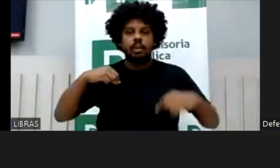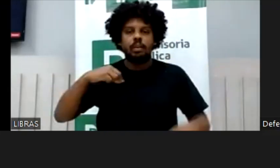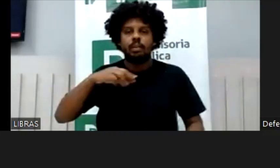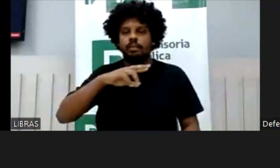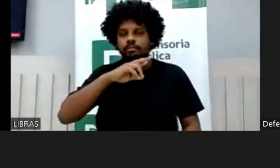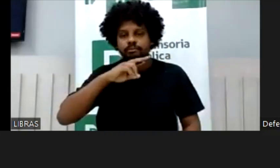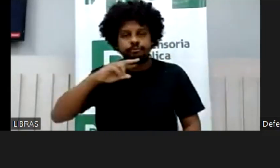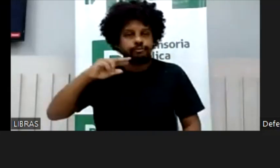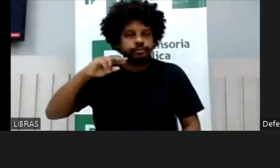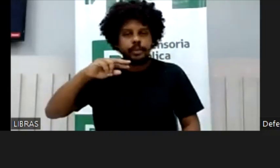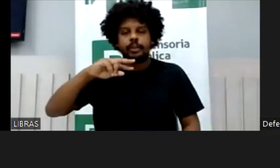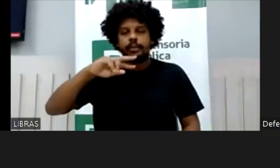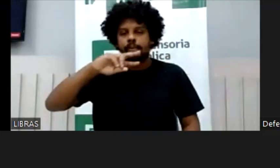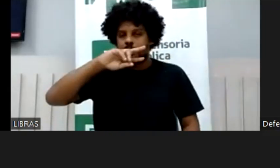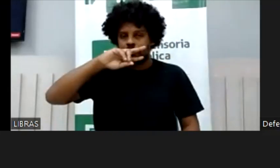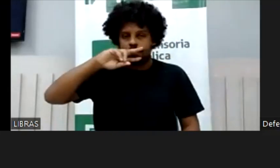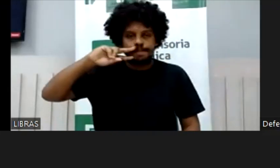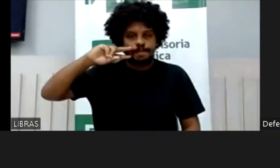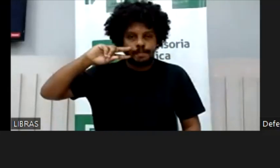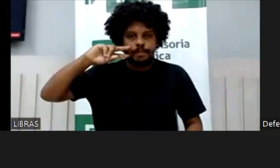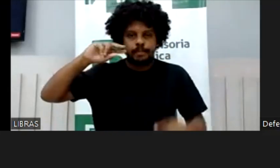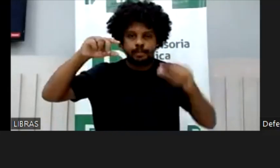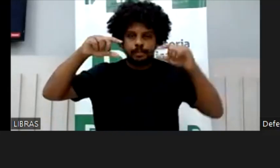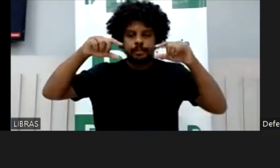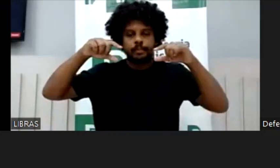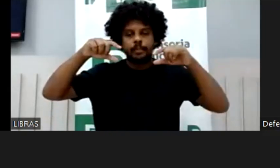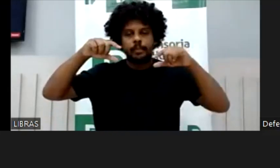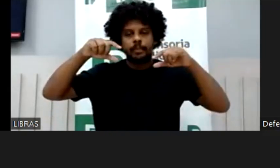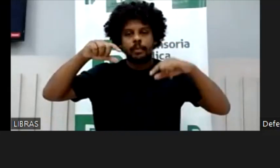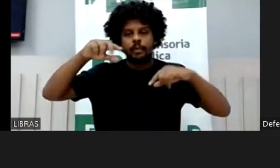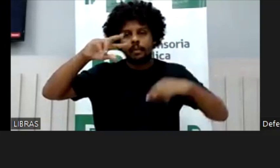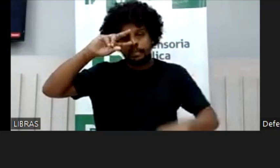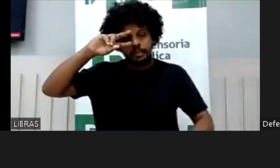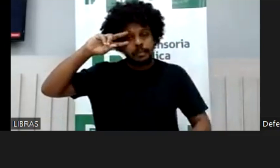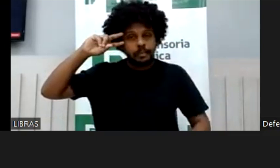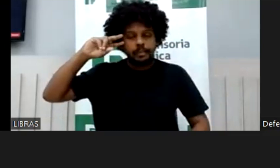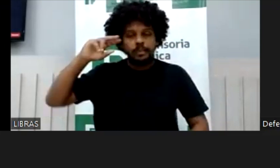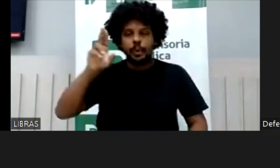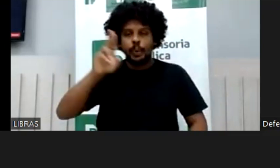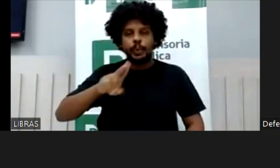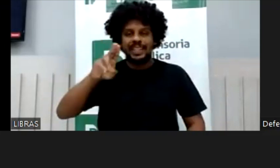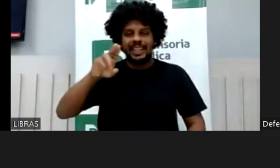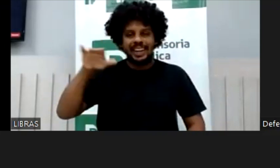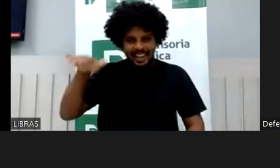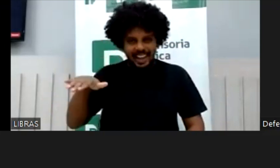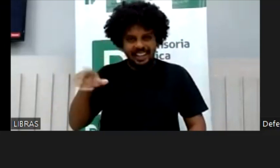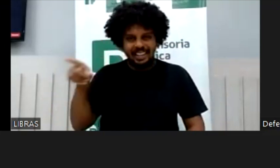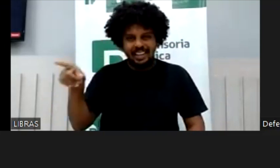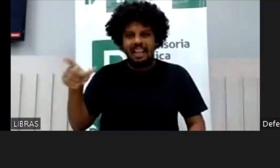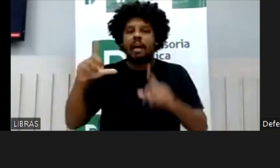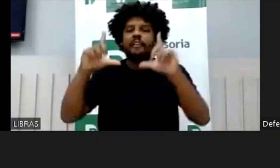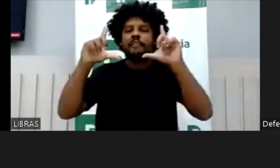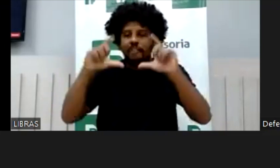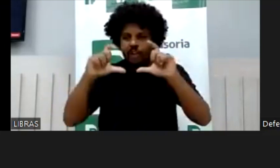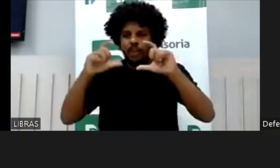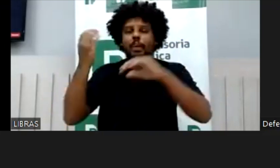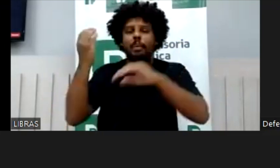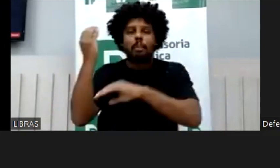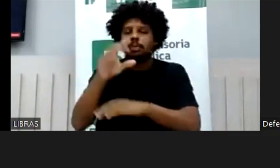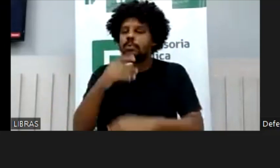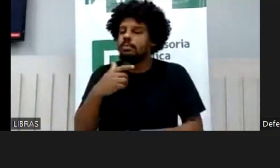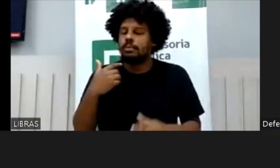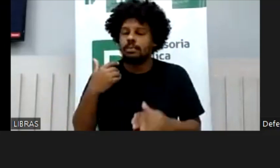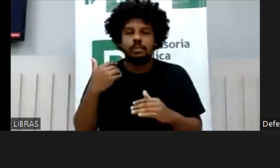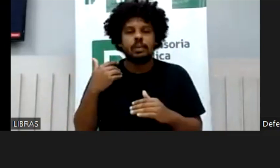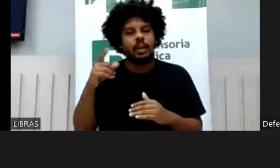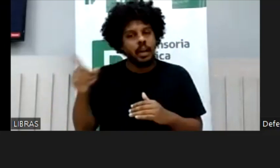entre, né, aí da família sem o fim comercial, esse, se tratar na guarda, já está na guarda,